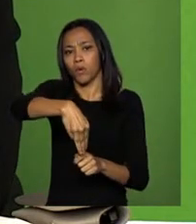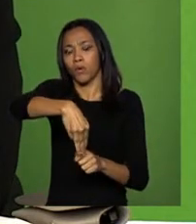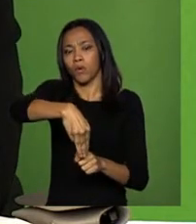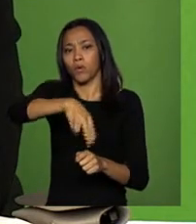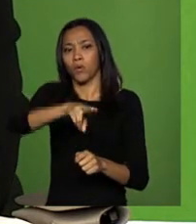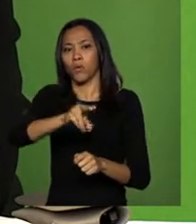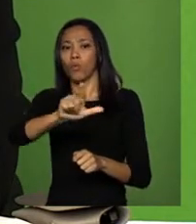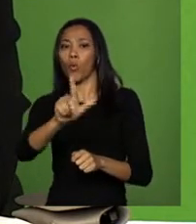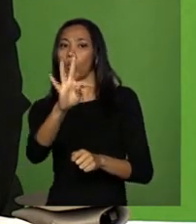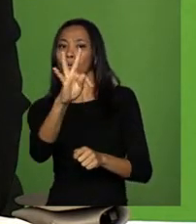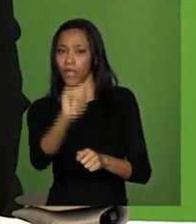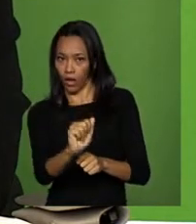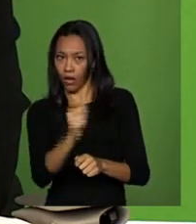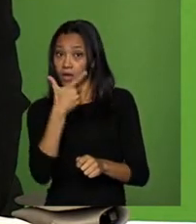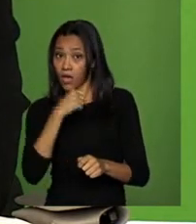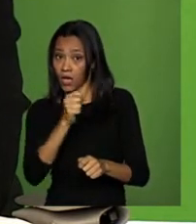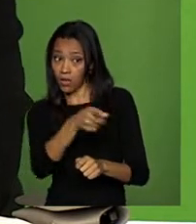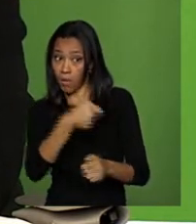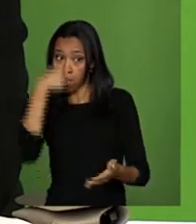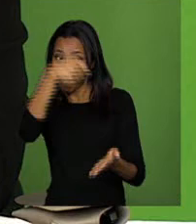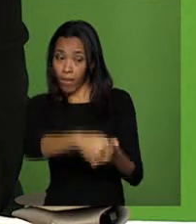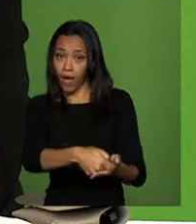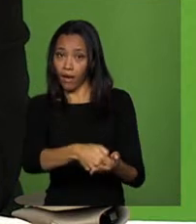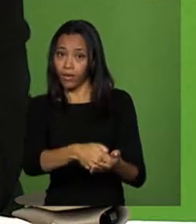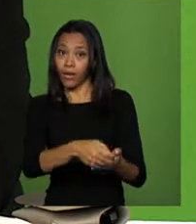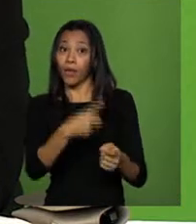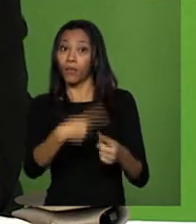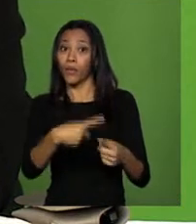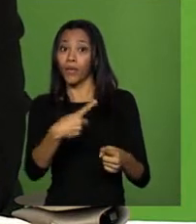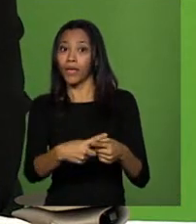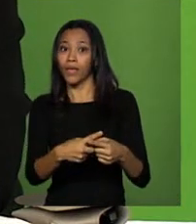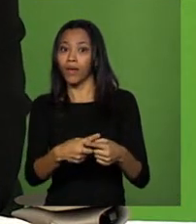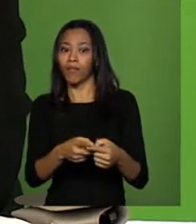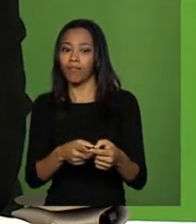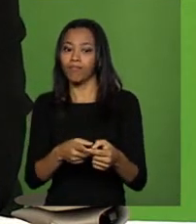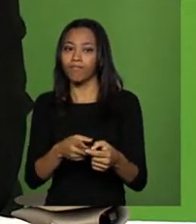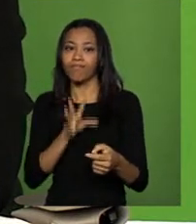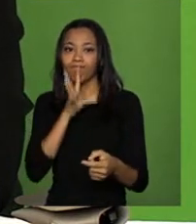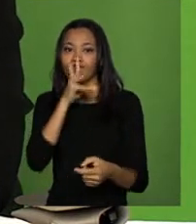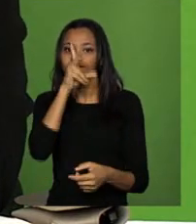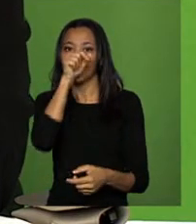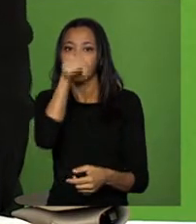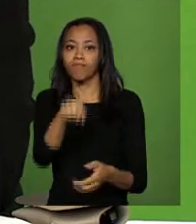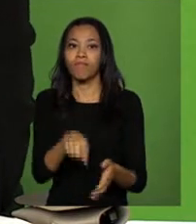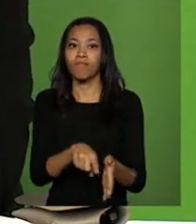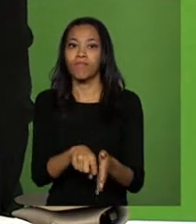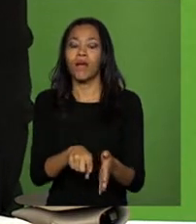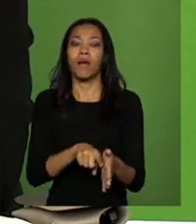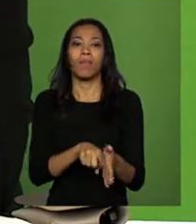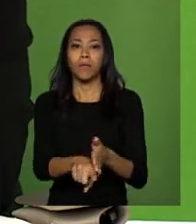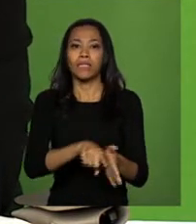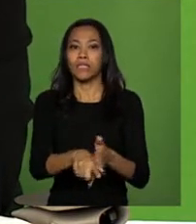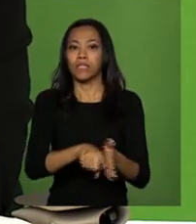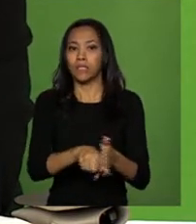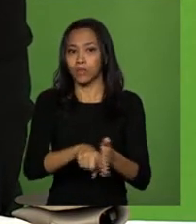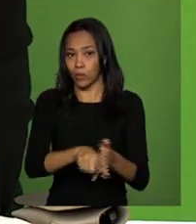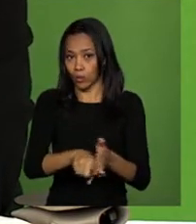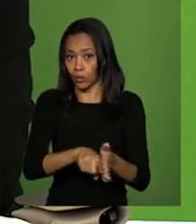Quem foi multado, porque acessou sem autorização do Segem. O Segem não julgava.